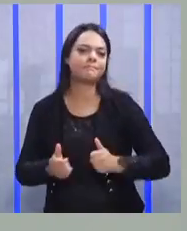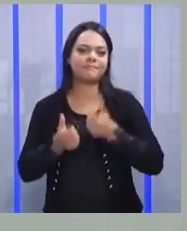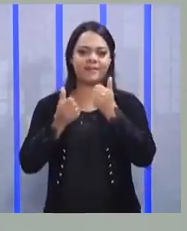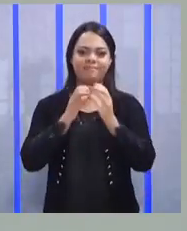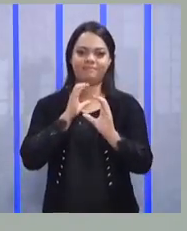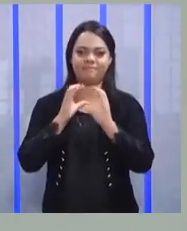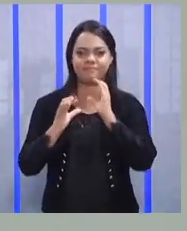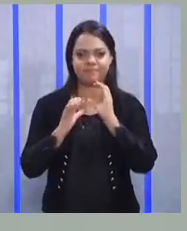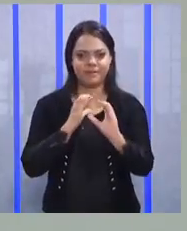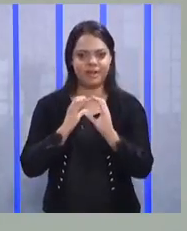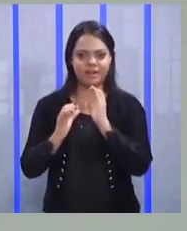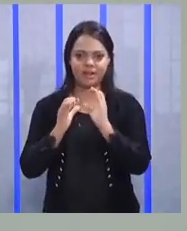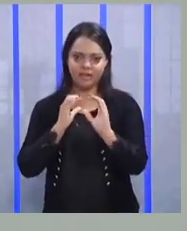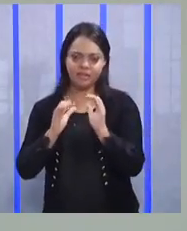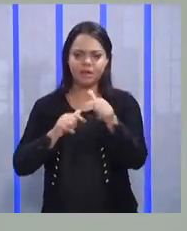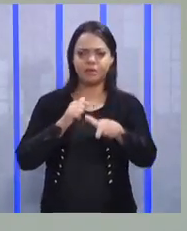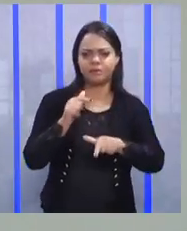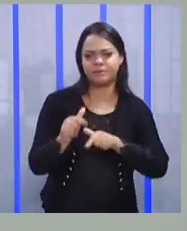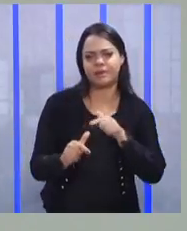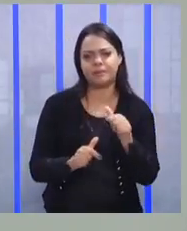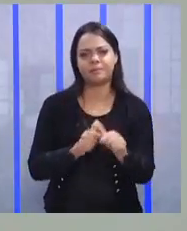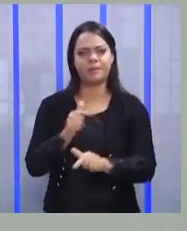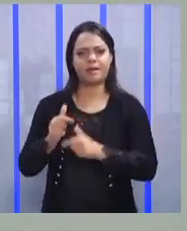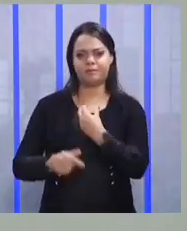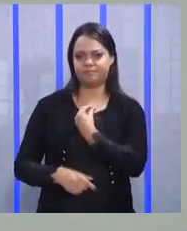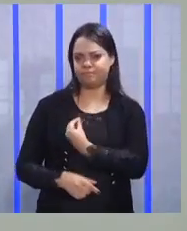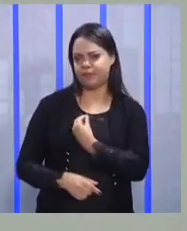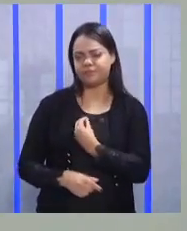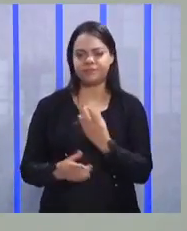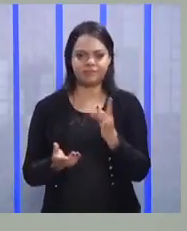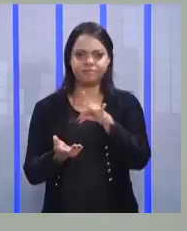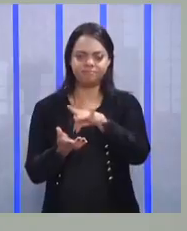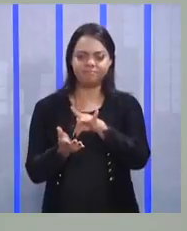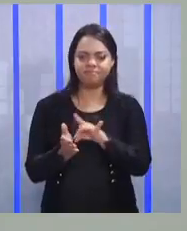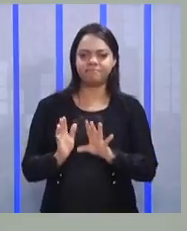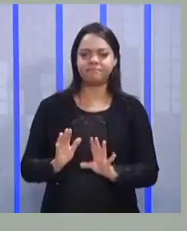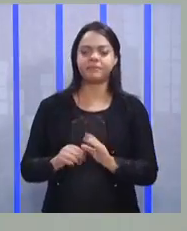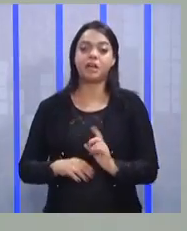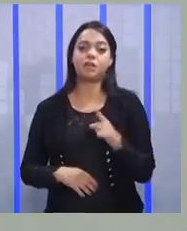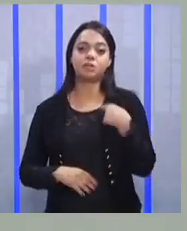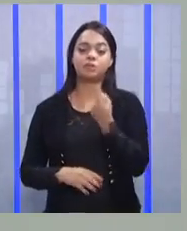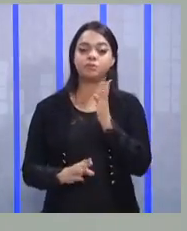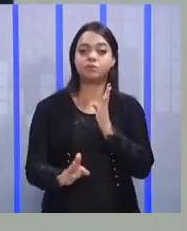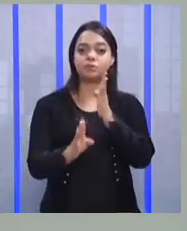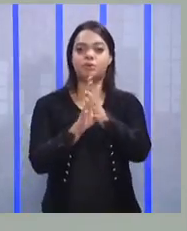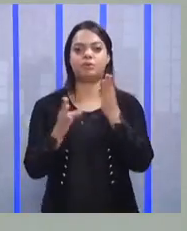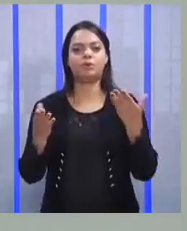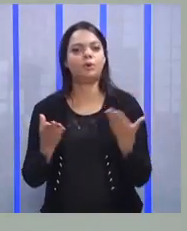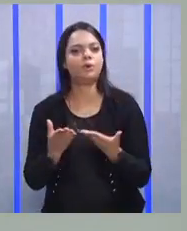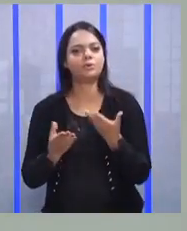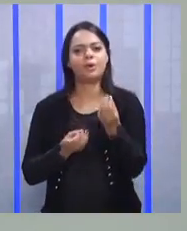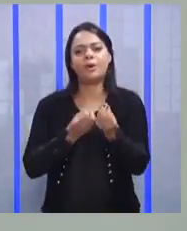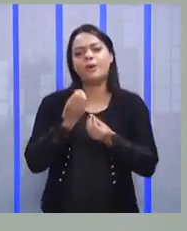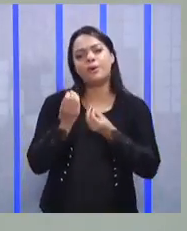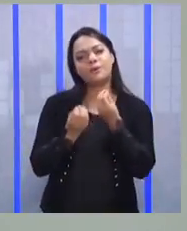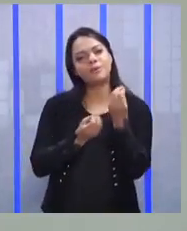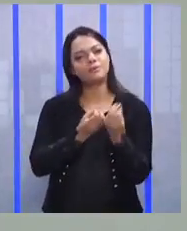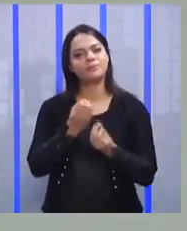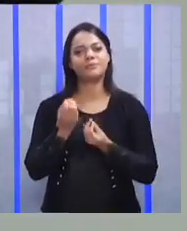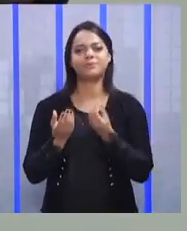comunicação no dia a dia, no trabalho, na vida pessoal, enfim. Nós vamos descobrir aqui hoje maneiras de